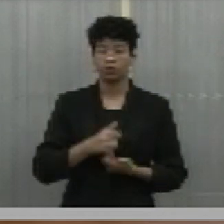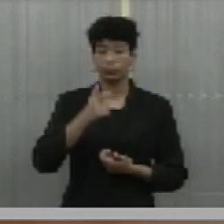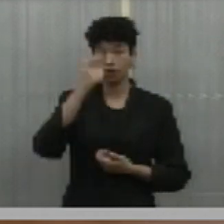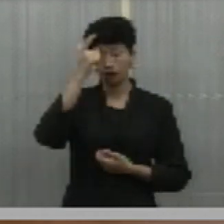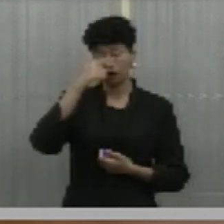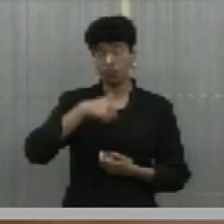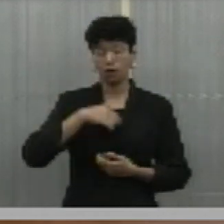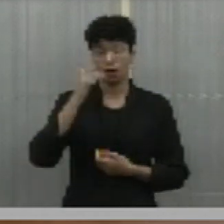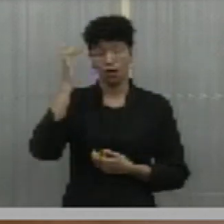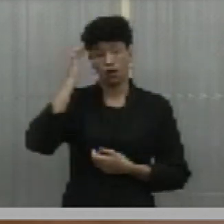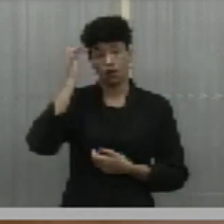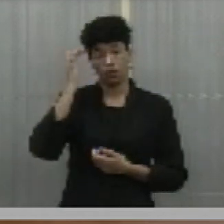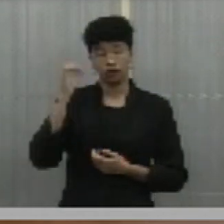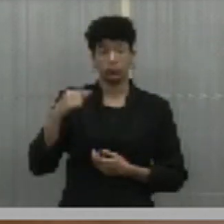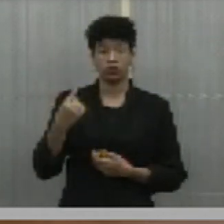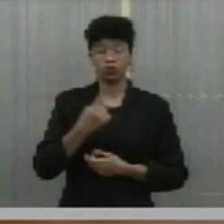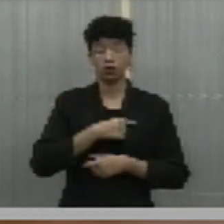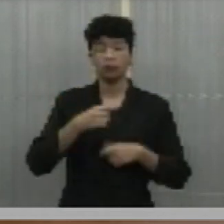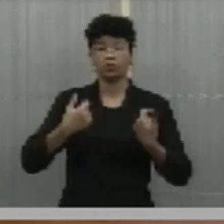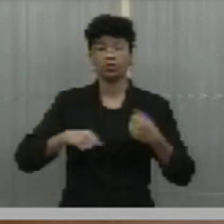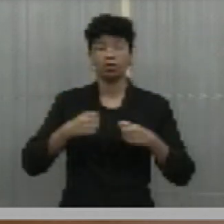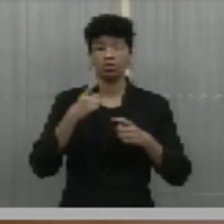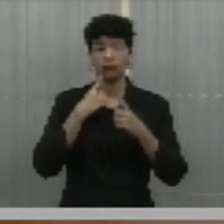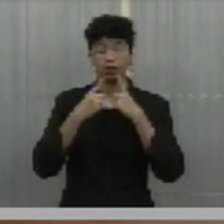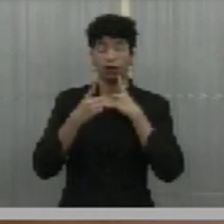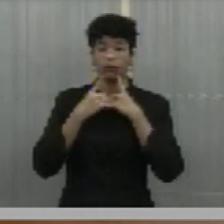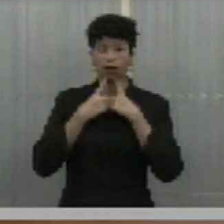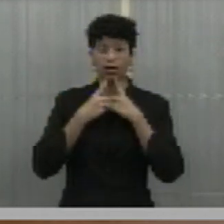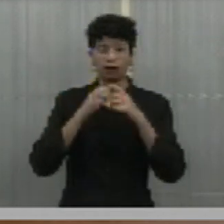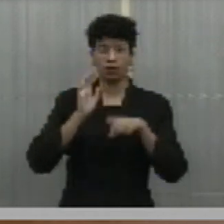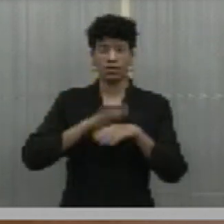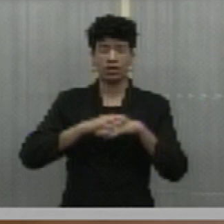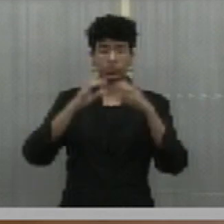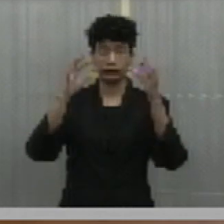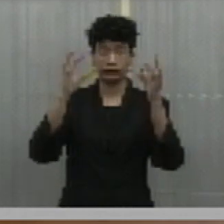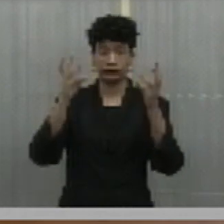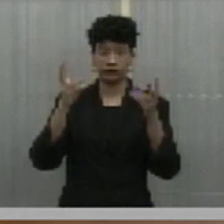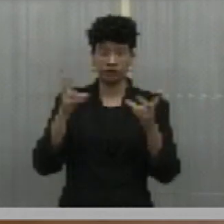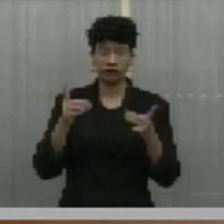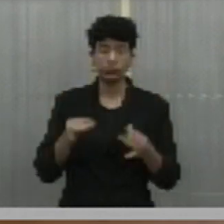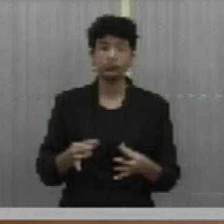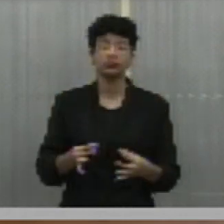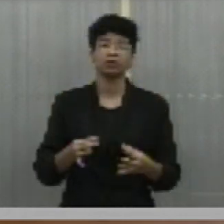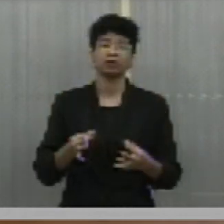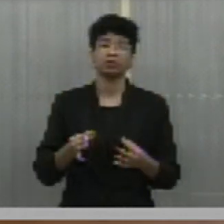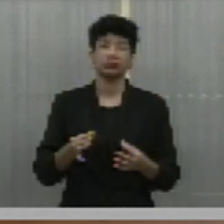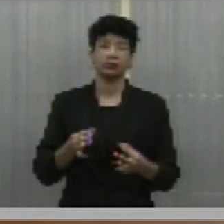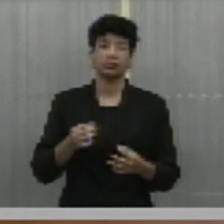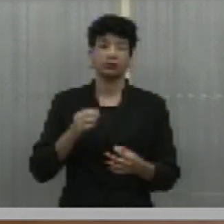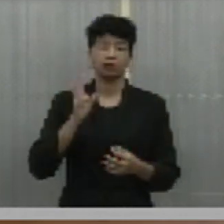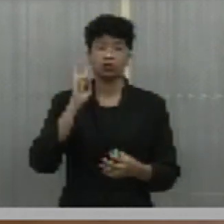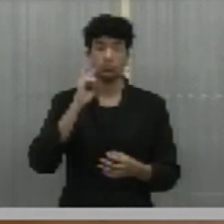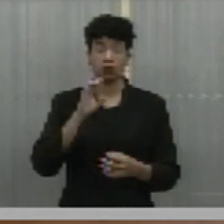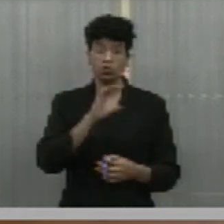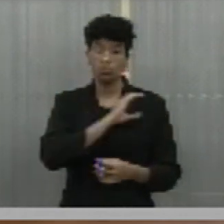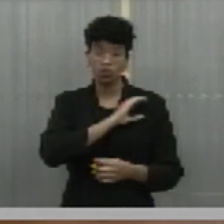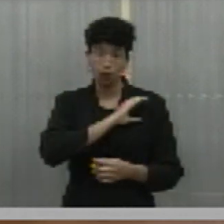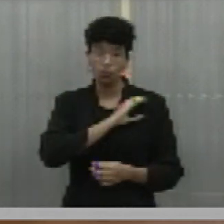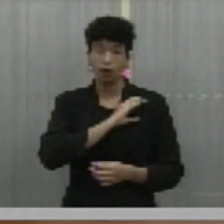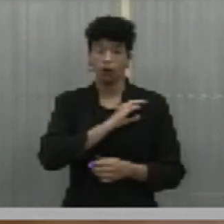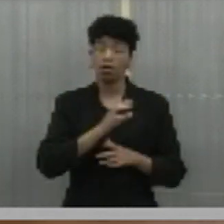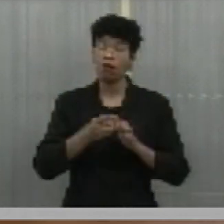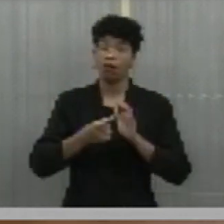deveremos fazer depois um debate mais esclarecedor nesta casa. Eu ouvi aqui, é um colega que me